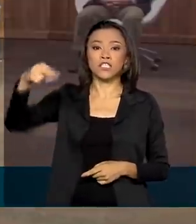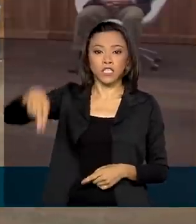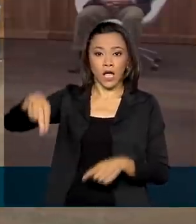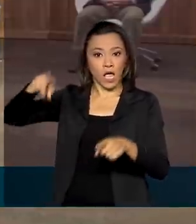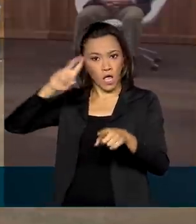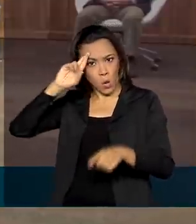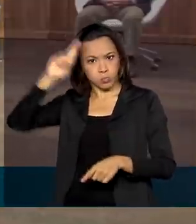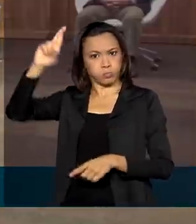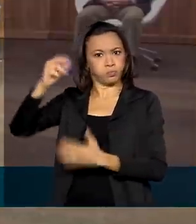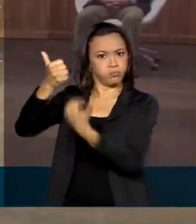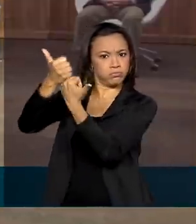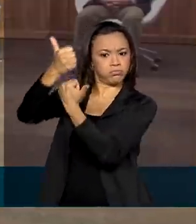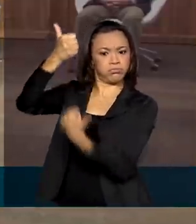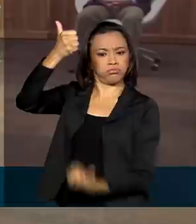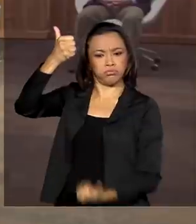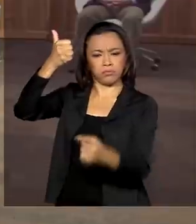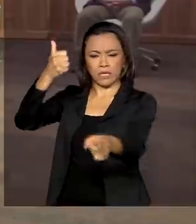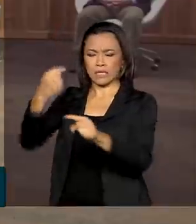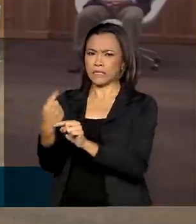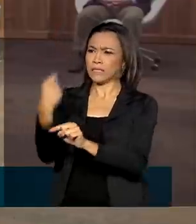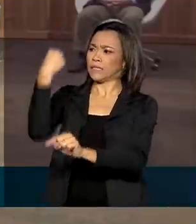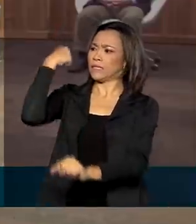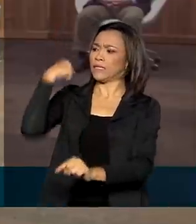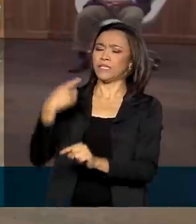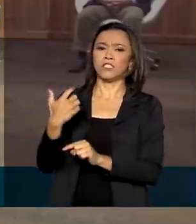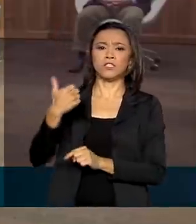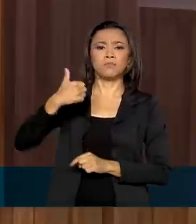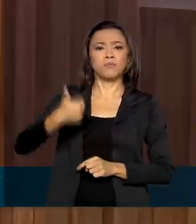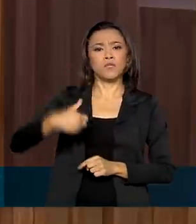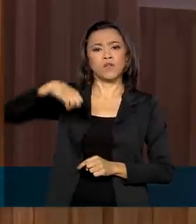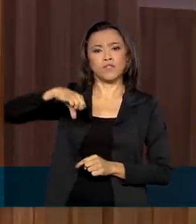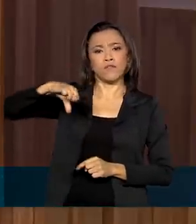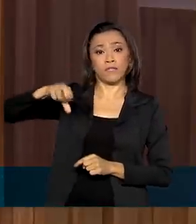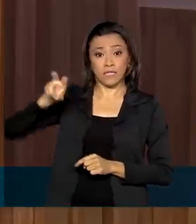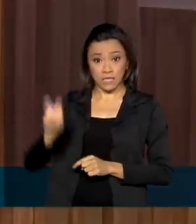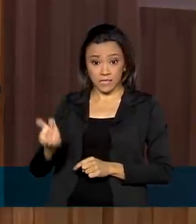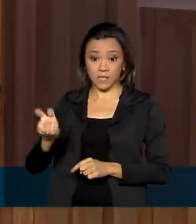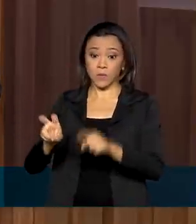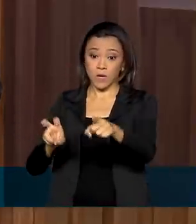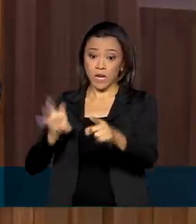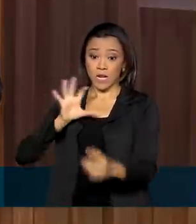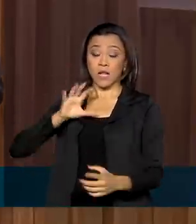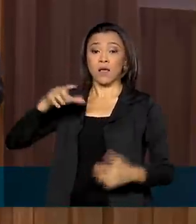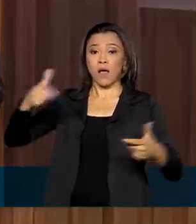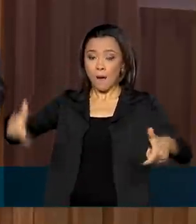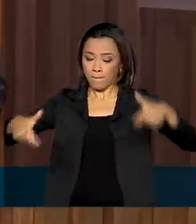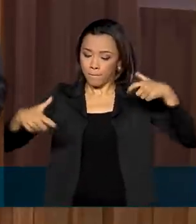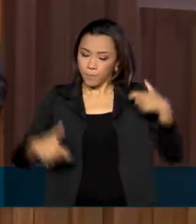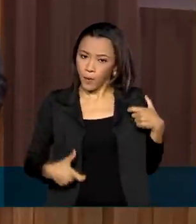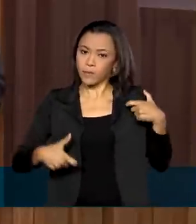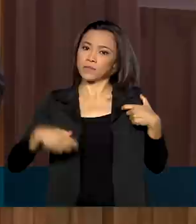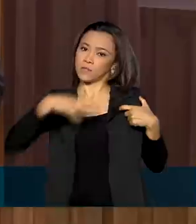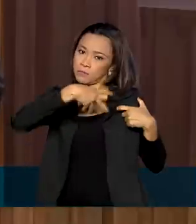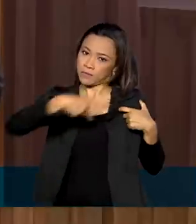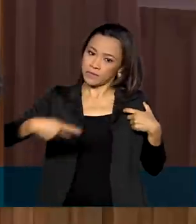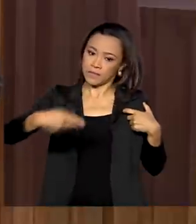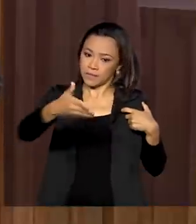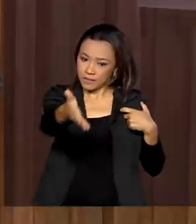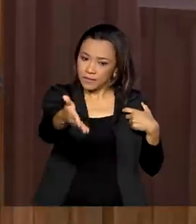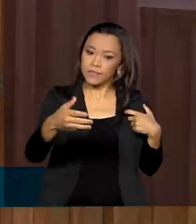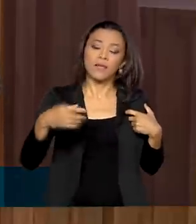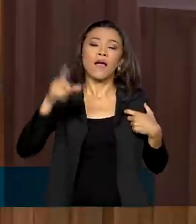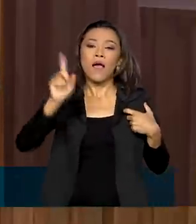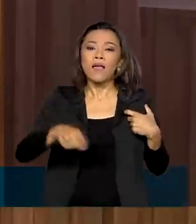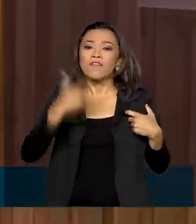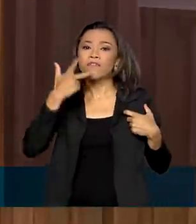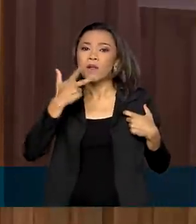instituição que dirige desde 1995. Durante a posse, ele lembrou as medidas do governo em favor